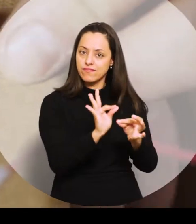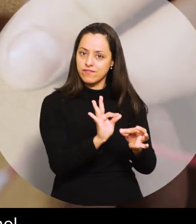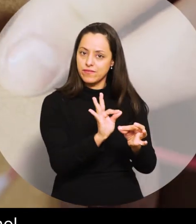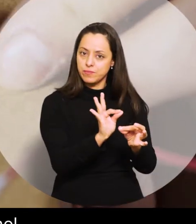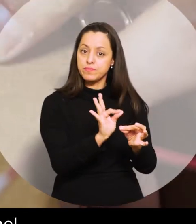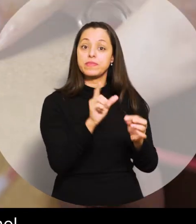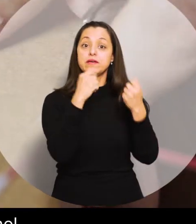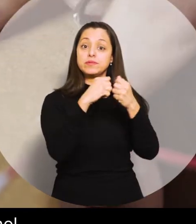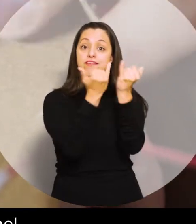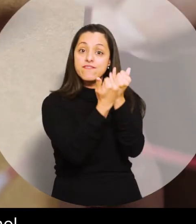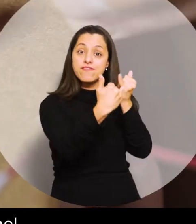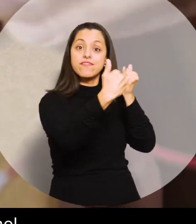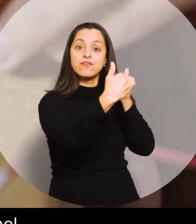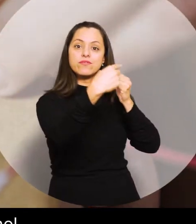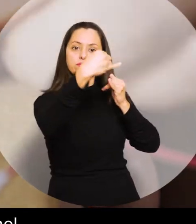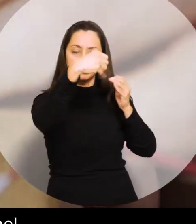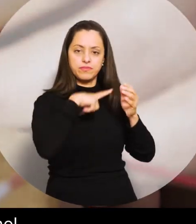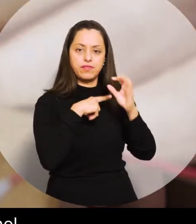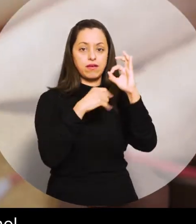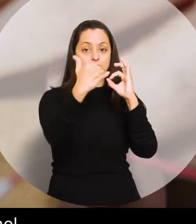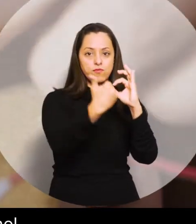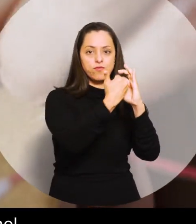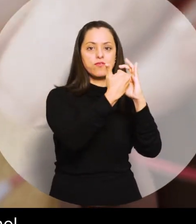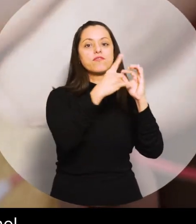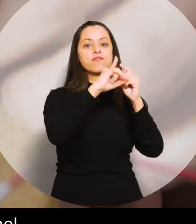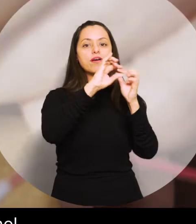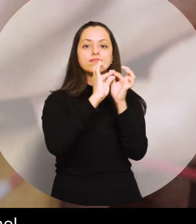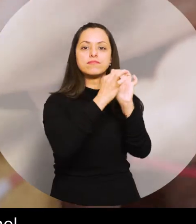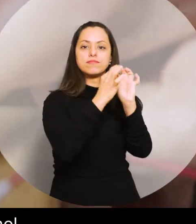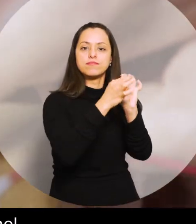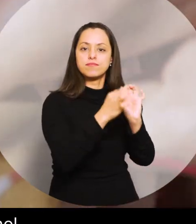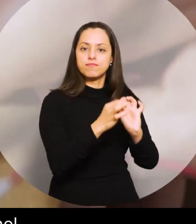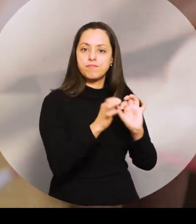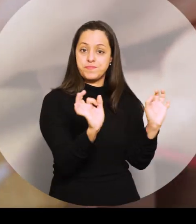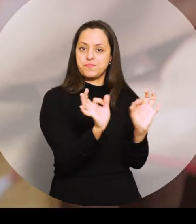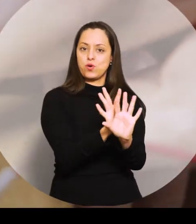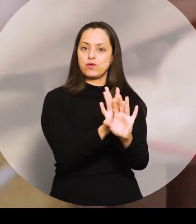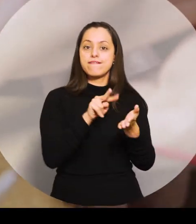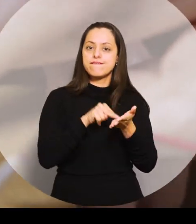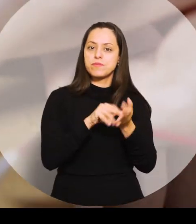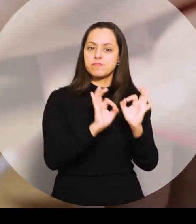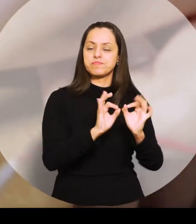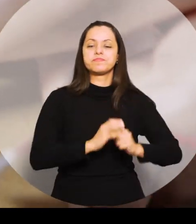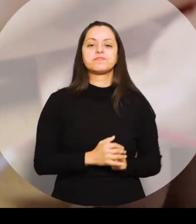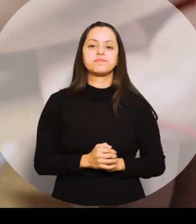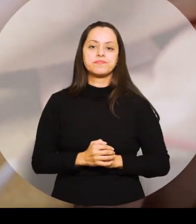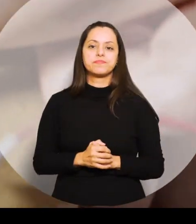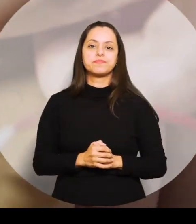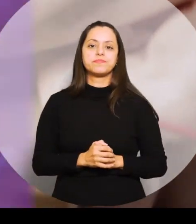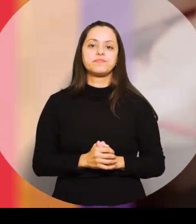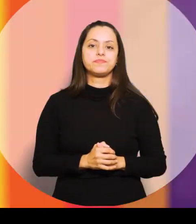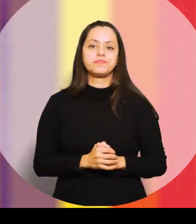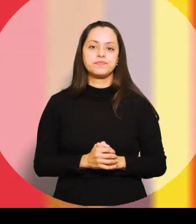e rosqueia a outra parte para prender no painel. Gui, rosqueia o botão na tampa da